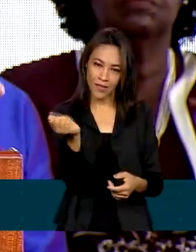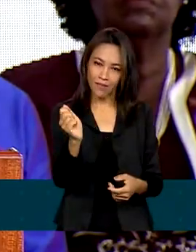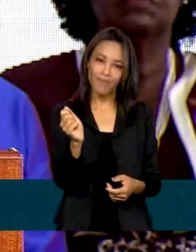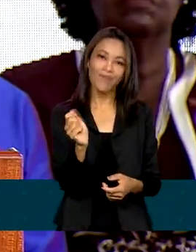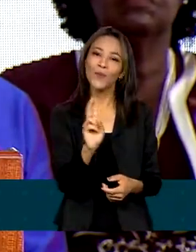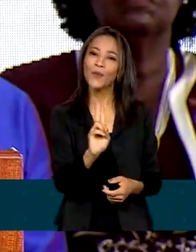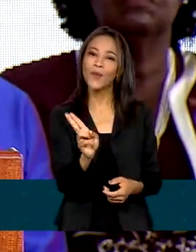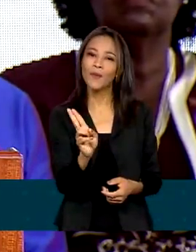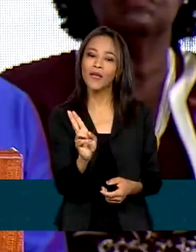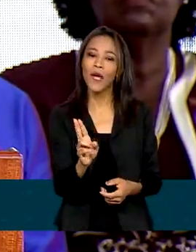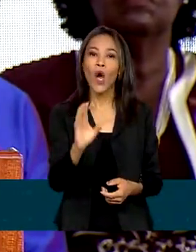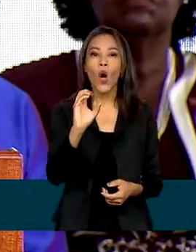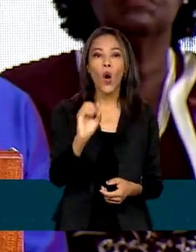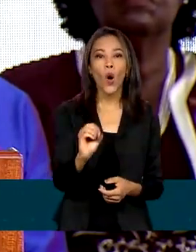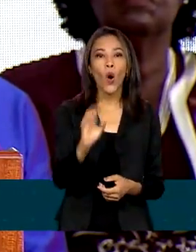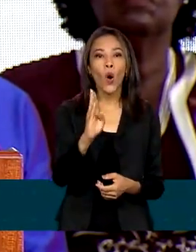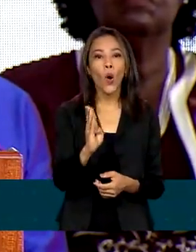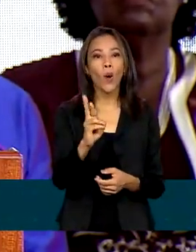chama-se